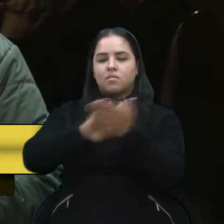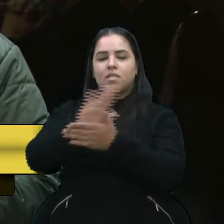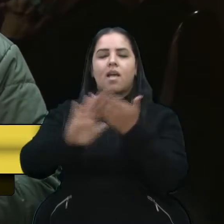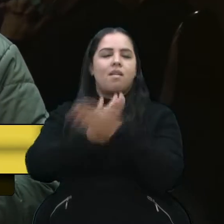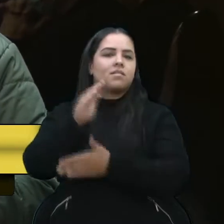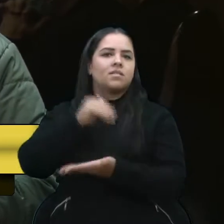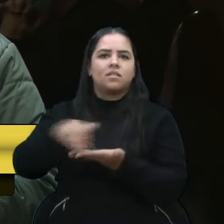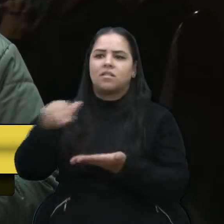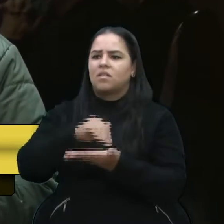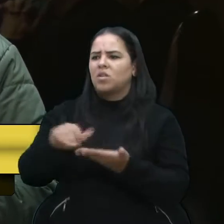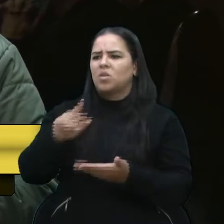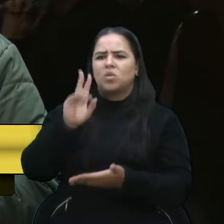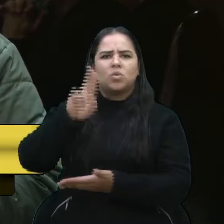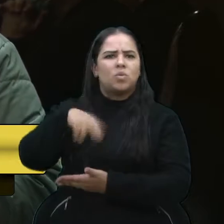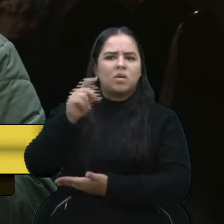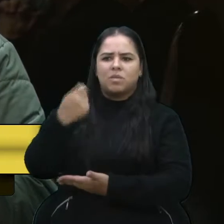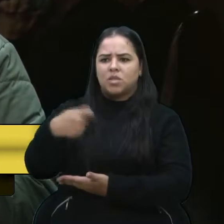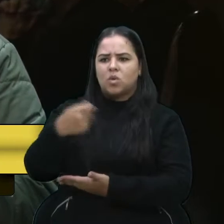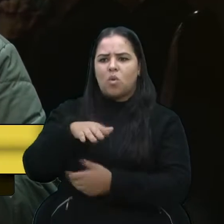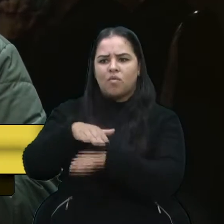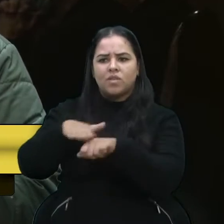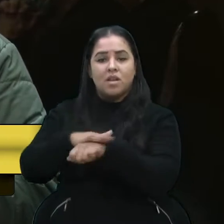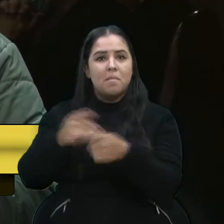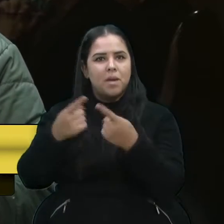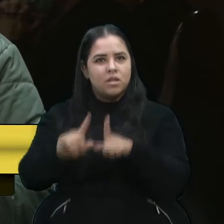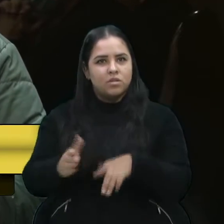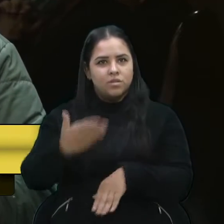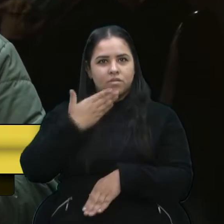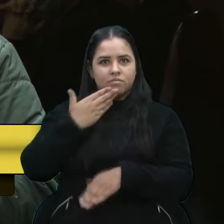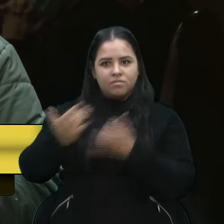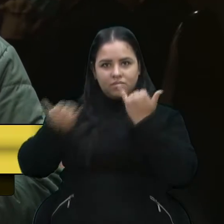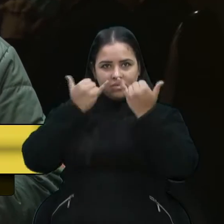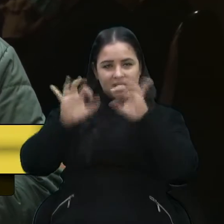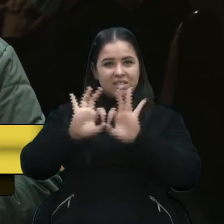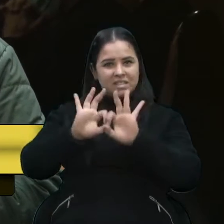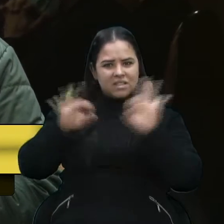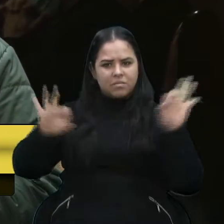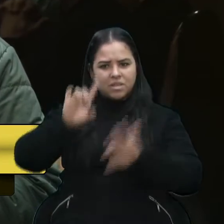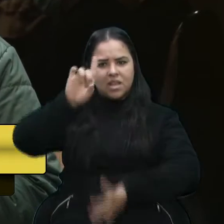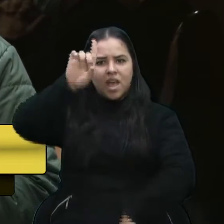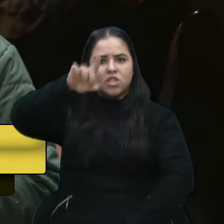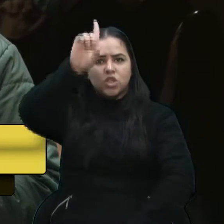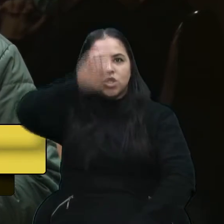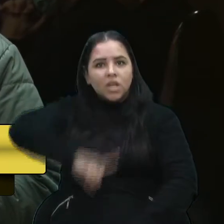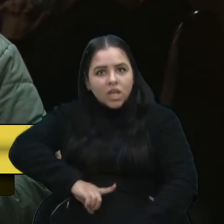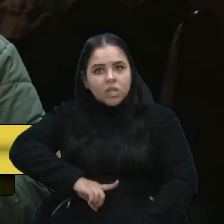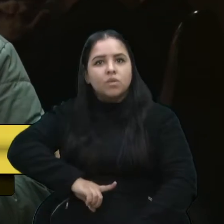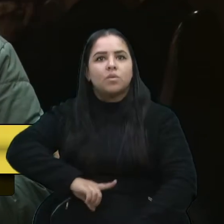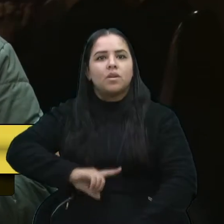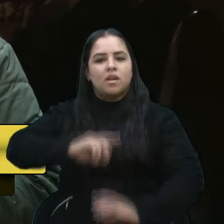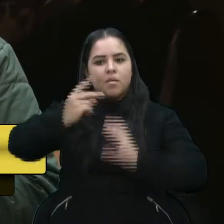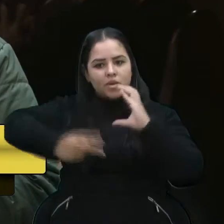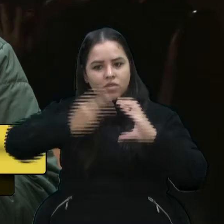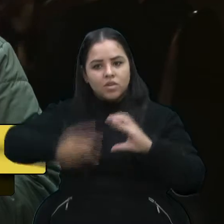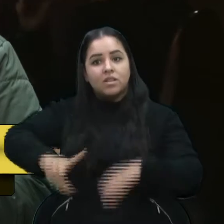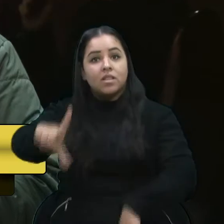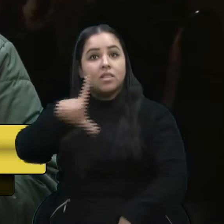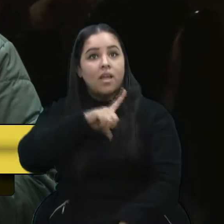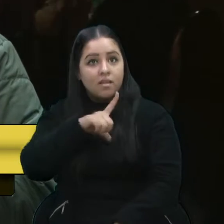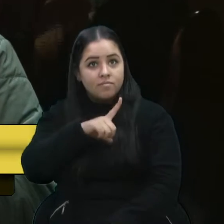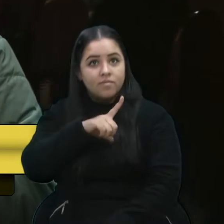nunca procurei ela fazer nada. Agora, um pedido de informação tão simples, que é um direito que a Câmara tem, que é um direito que a Câmara tem,